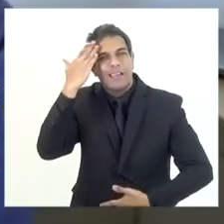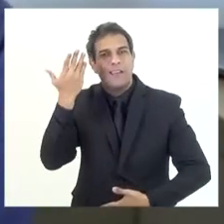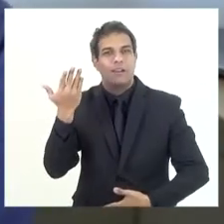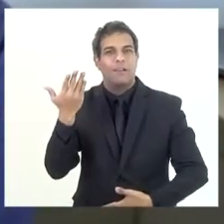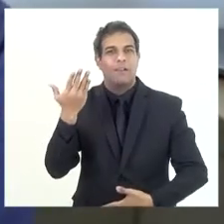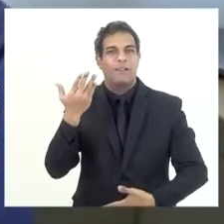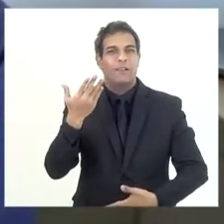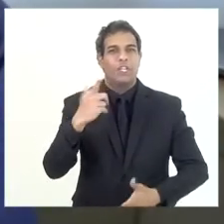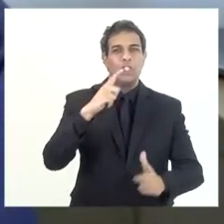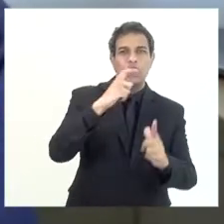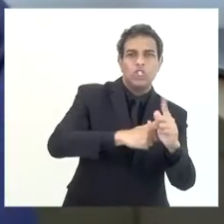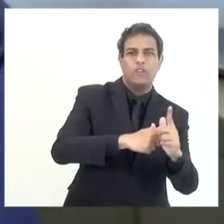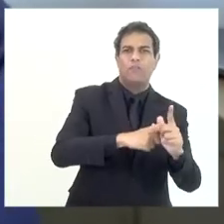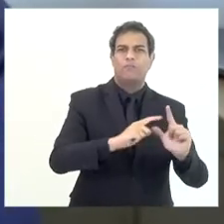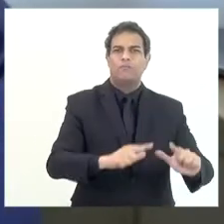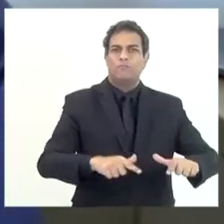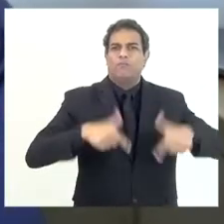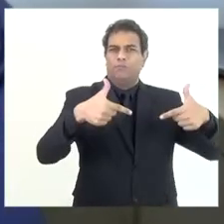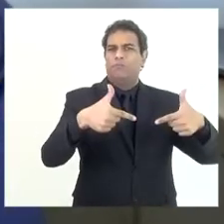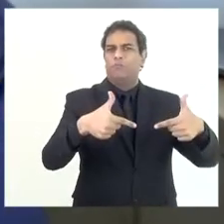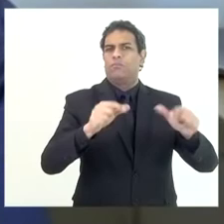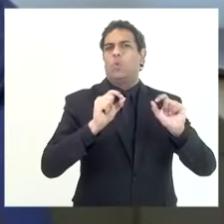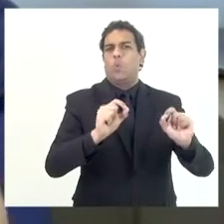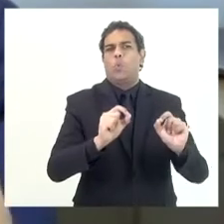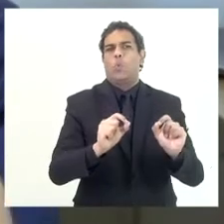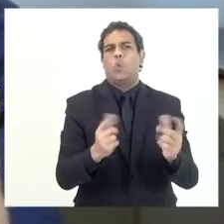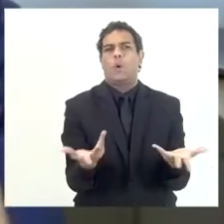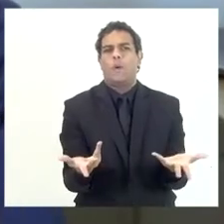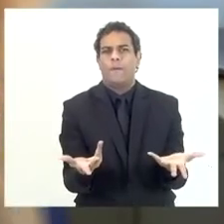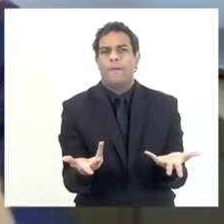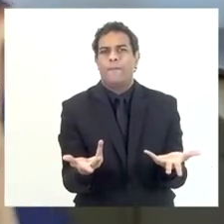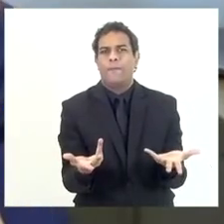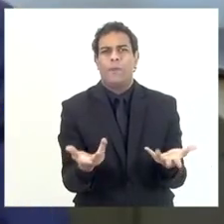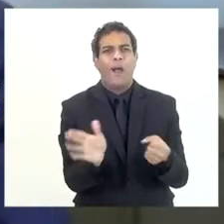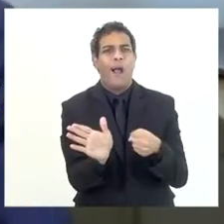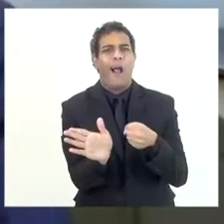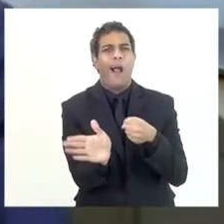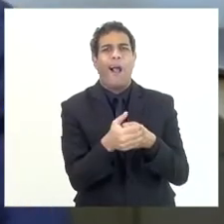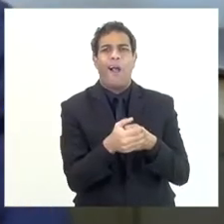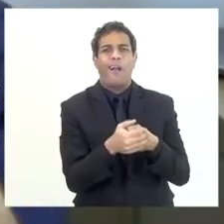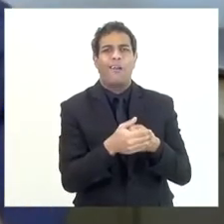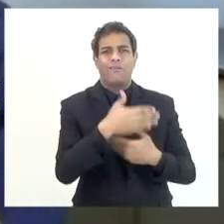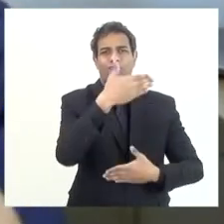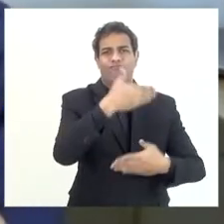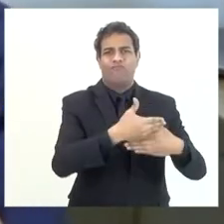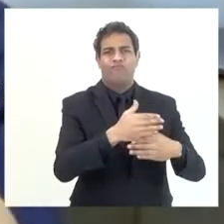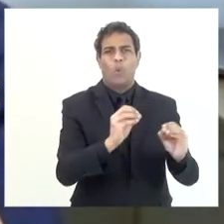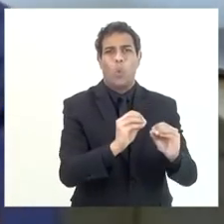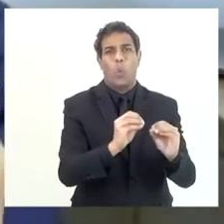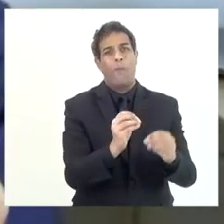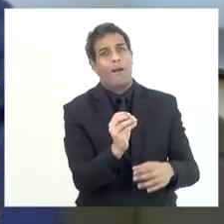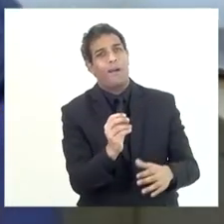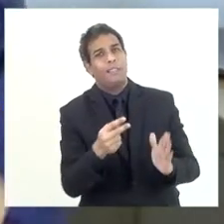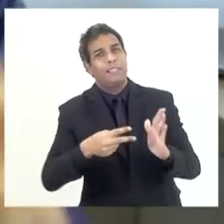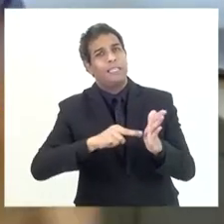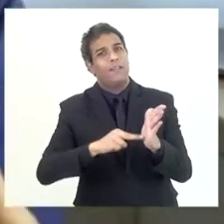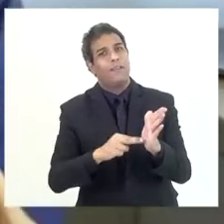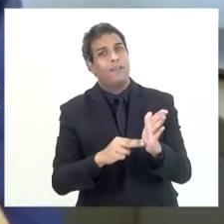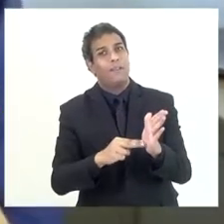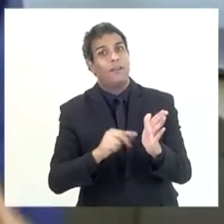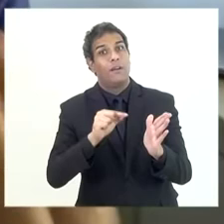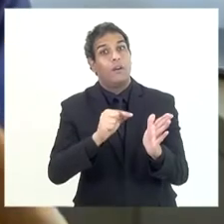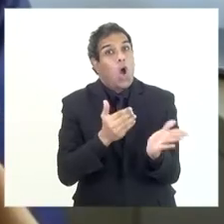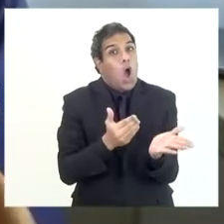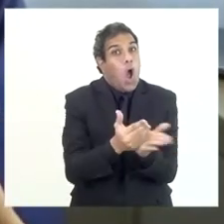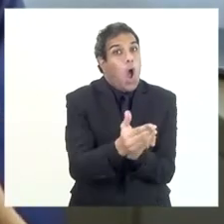dívida ativa e não é que isso aí não é sigilo, sigilo é outra coisa, é a origem